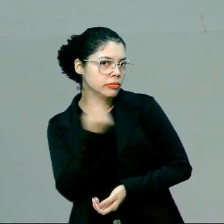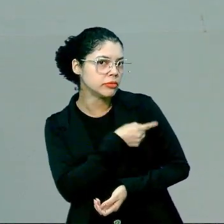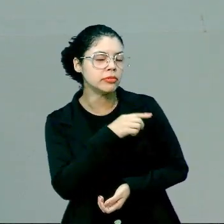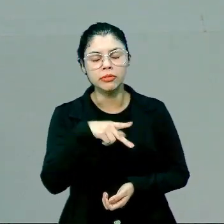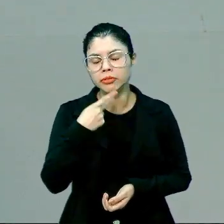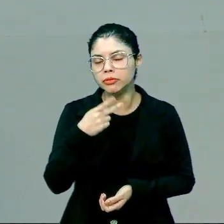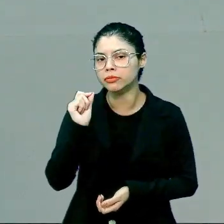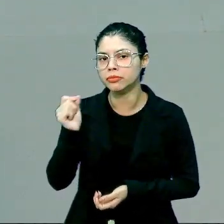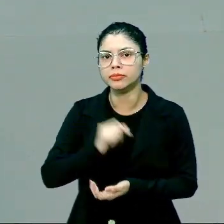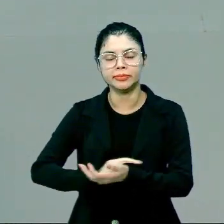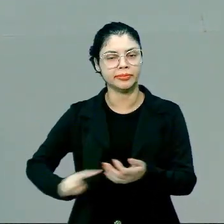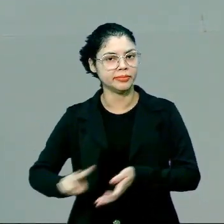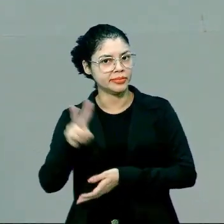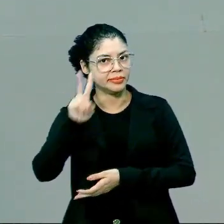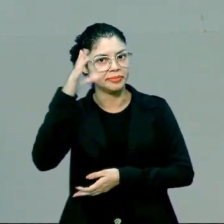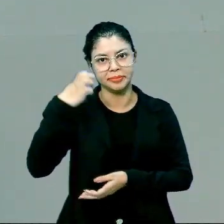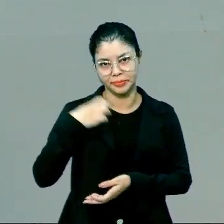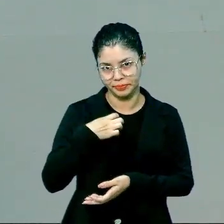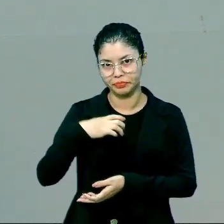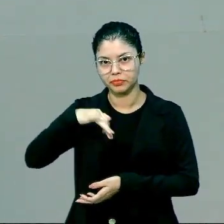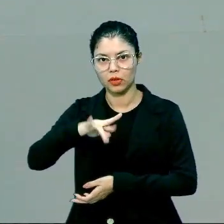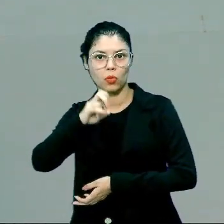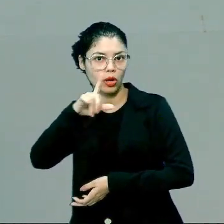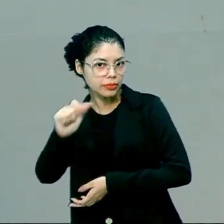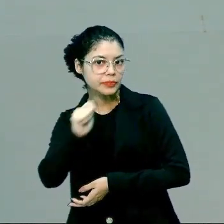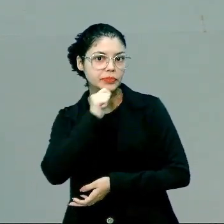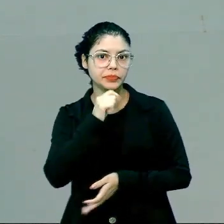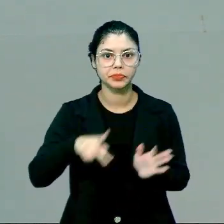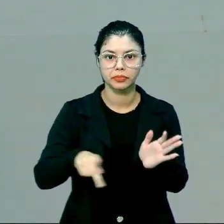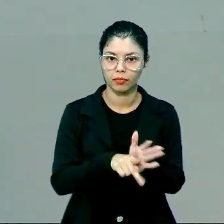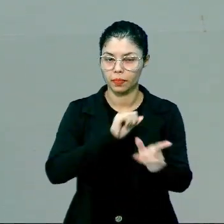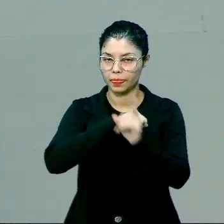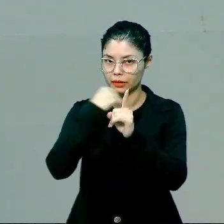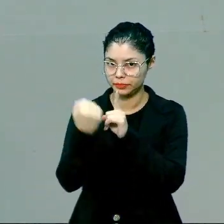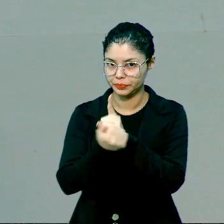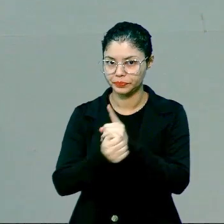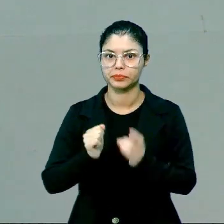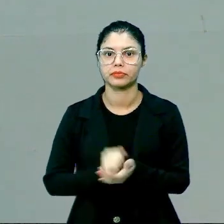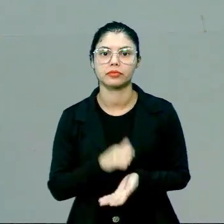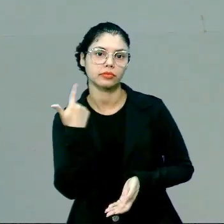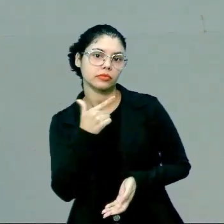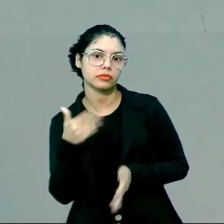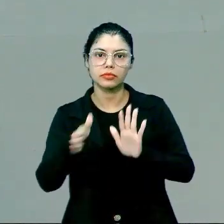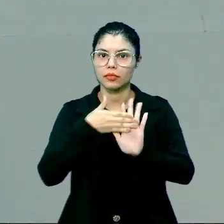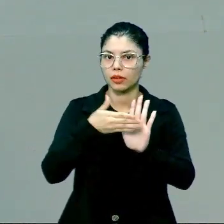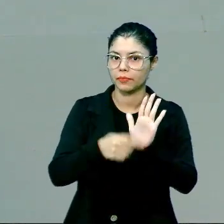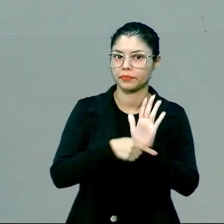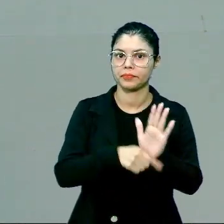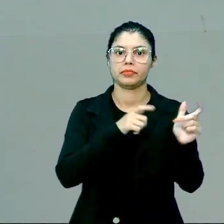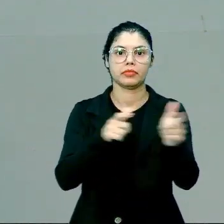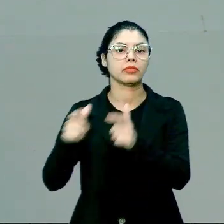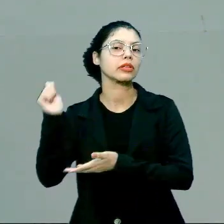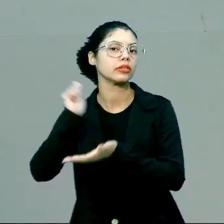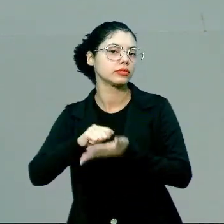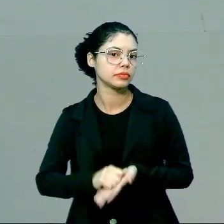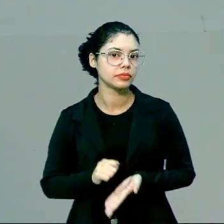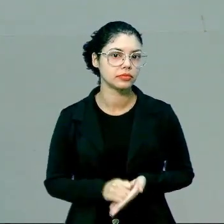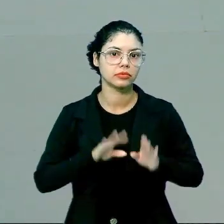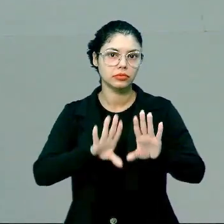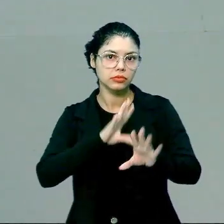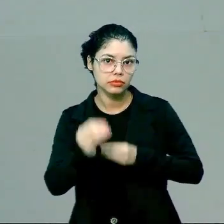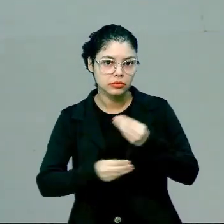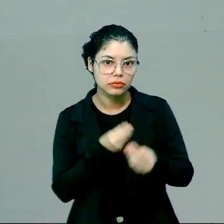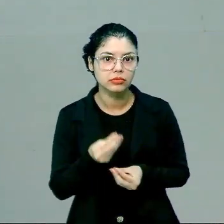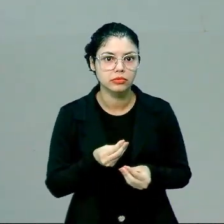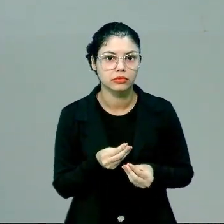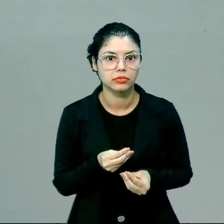falando de valores éticos e morais, que são inerentes à sociedade. Não está pautado em nenhum lugar, não está escrito assim como